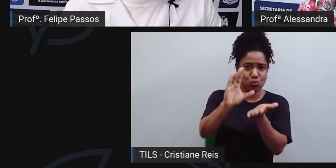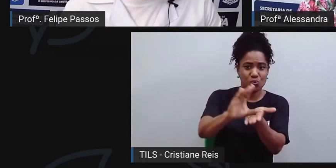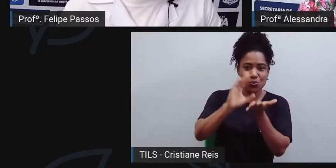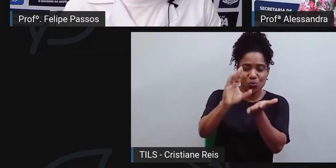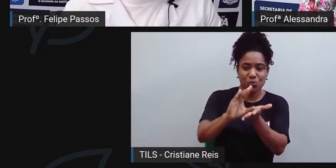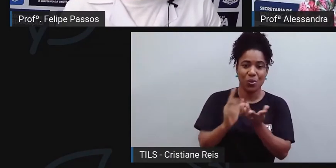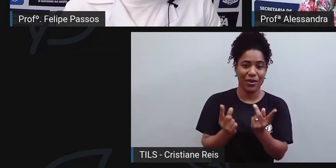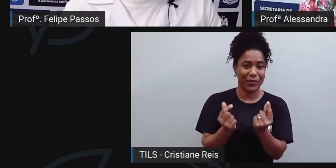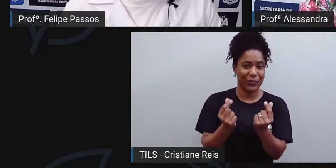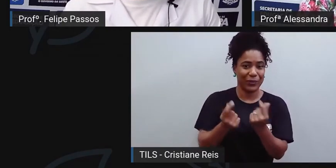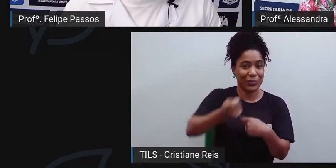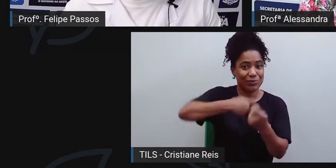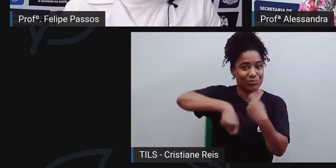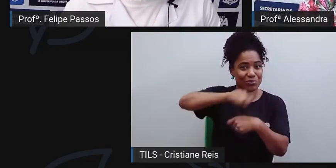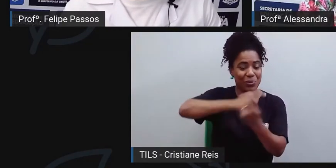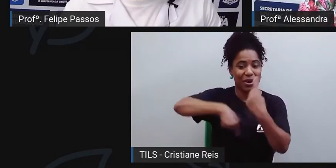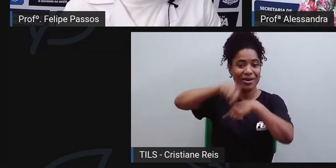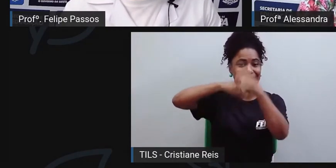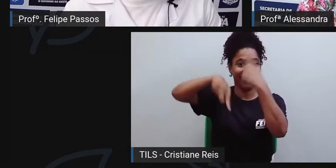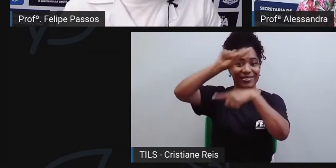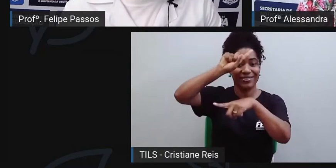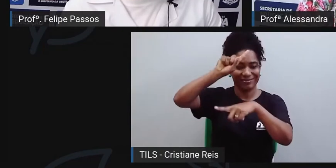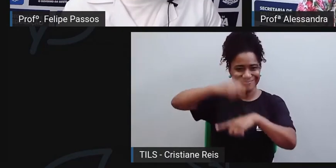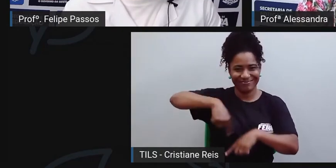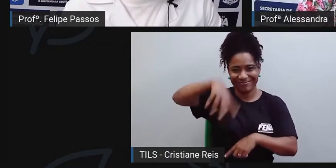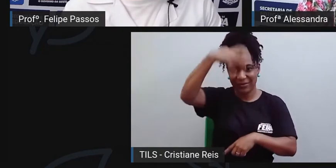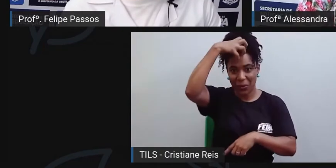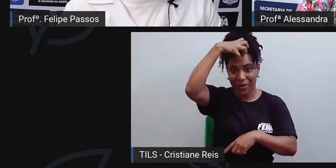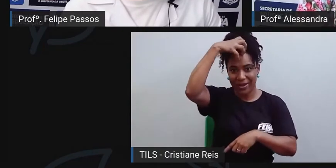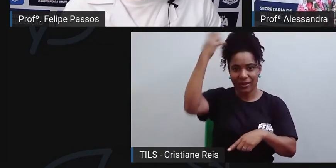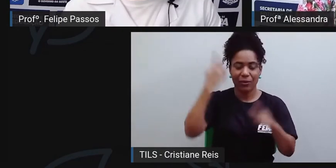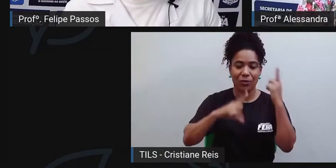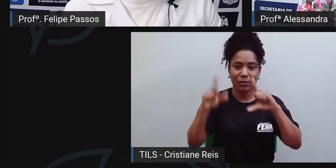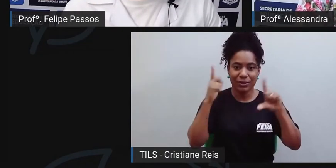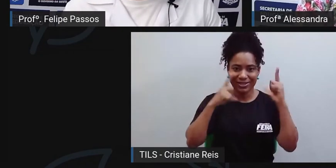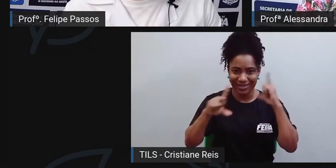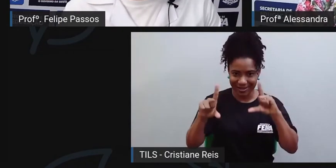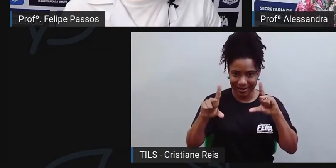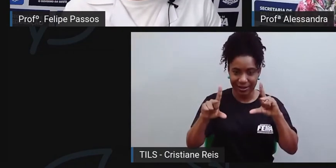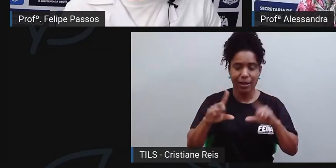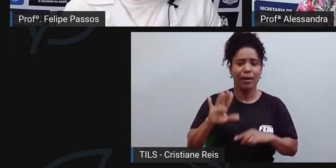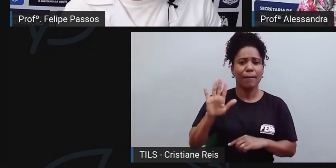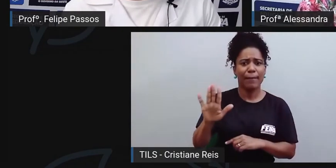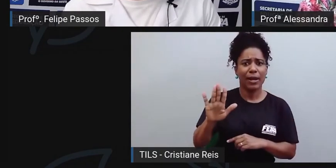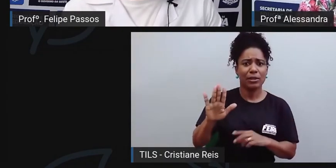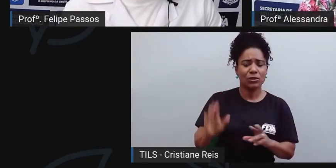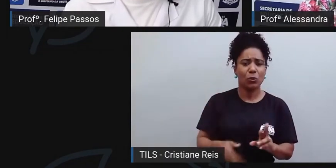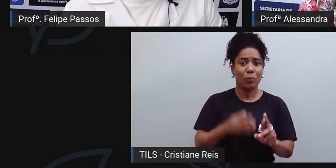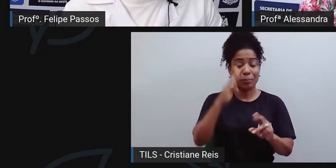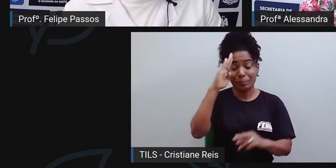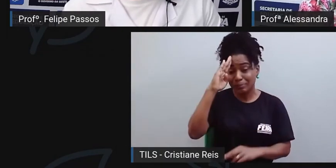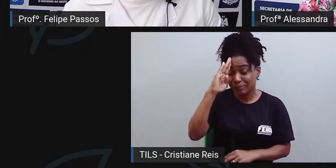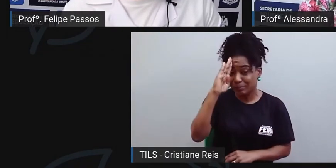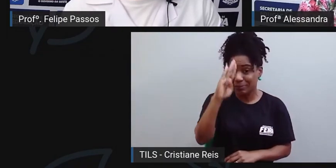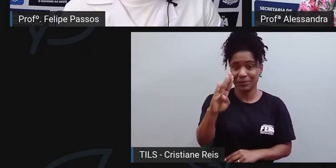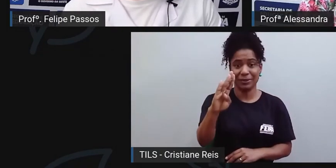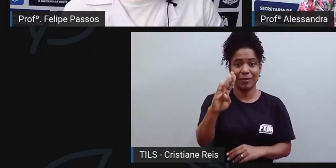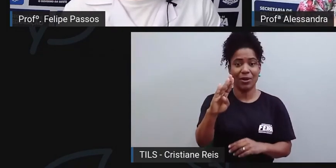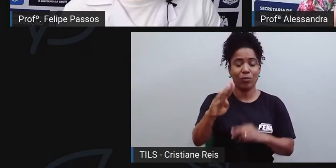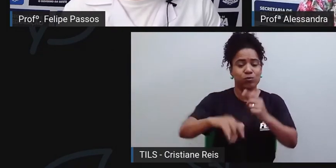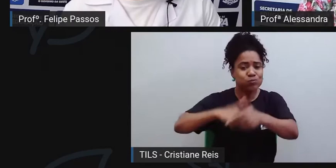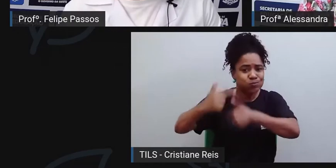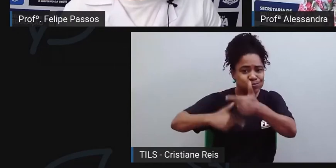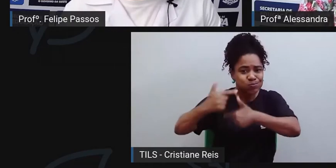lei, Portugal diz que não pode se produzir nada que não seja açúcar nas áreas do